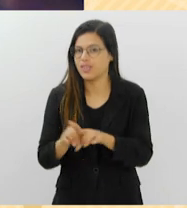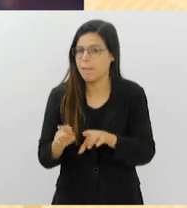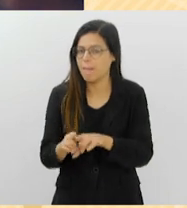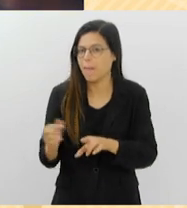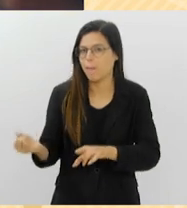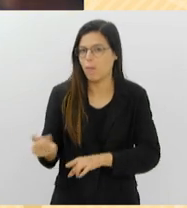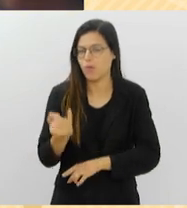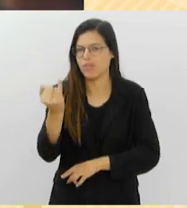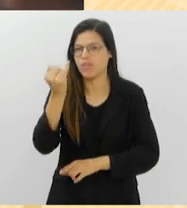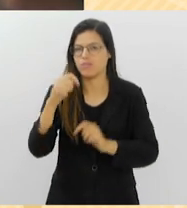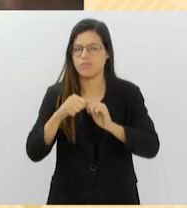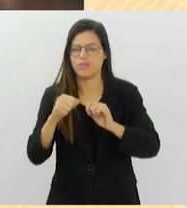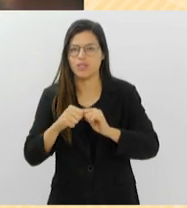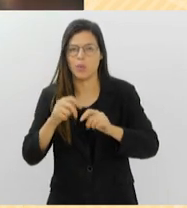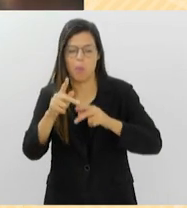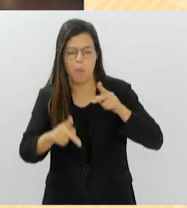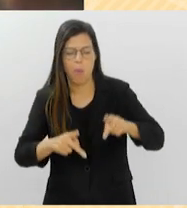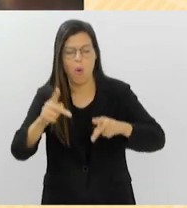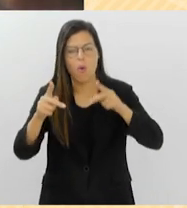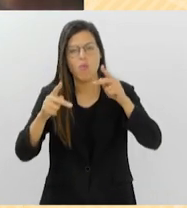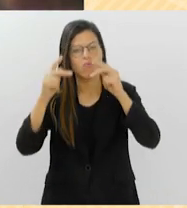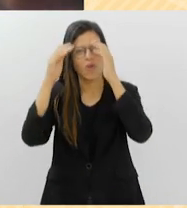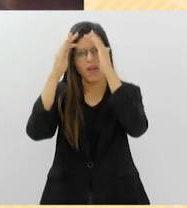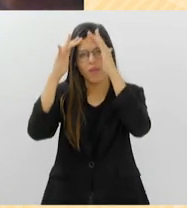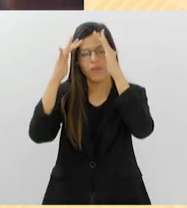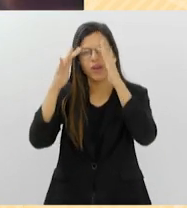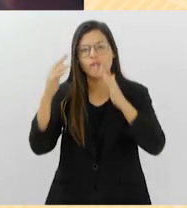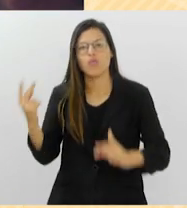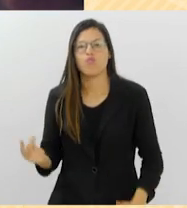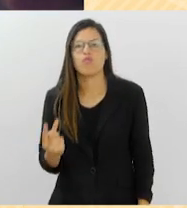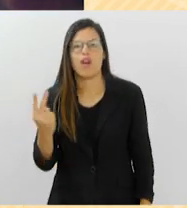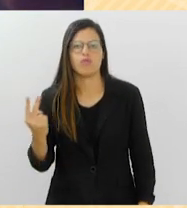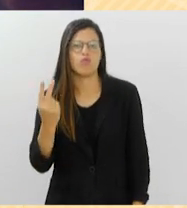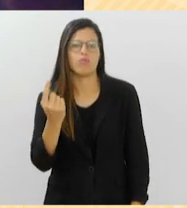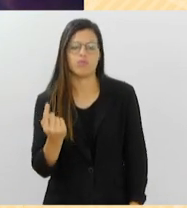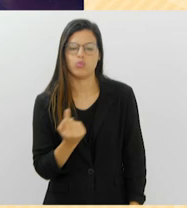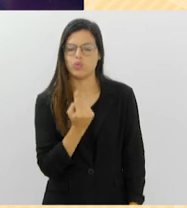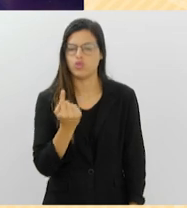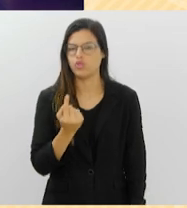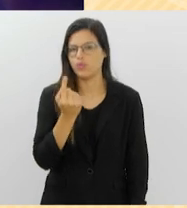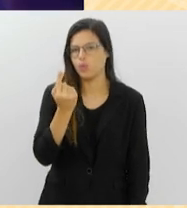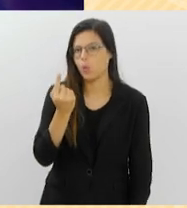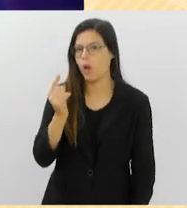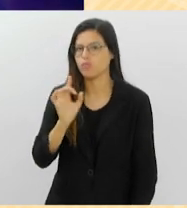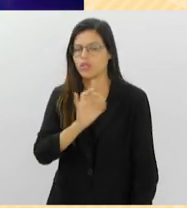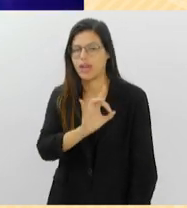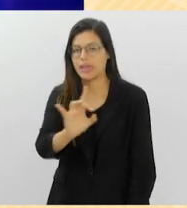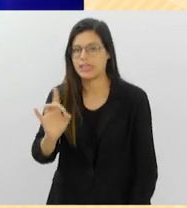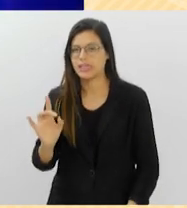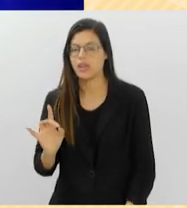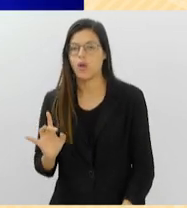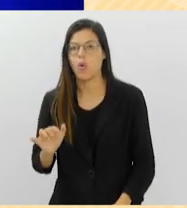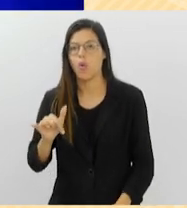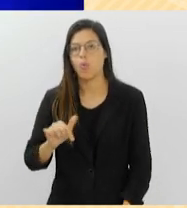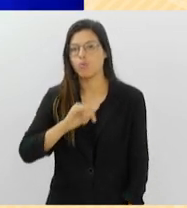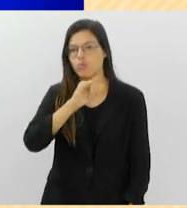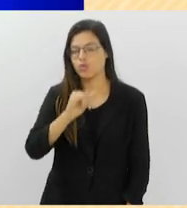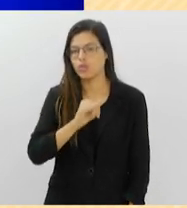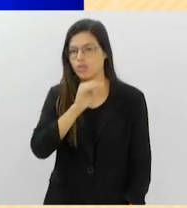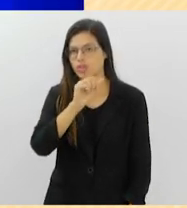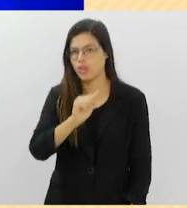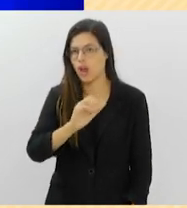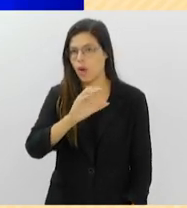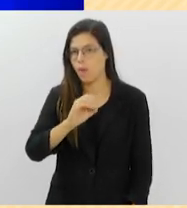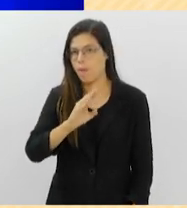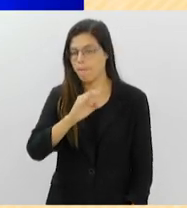o público refletir sobre o valor da individualização de cada ser humano. O conto narra a história de Jacobina, um homem pobre